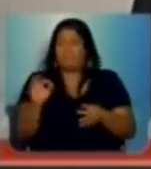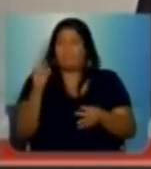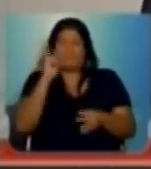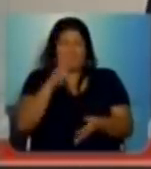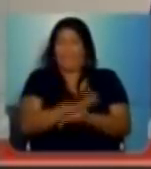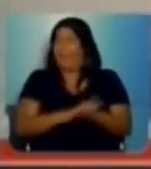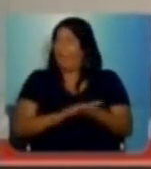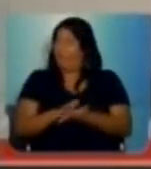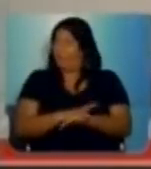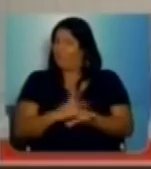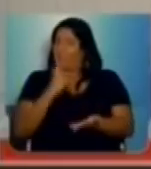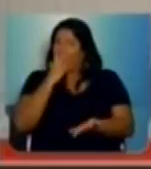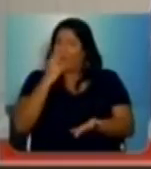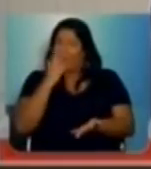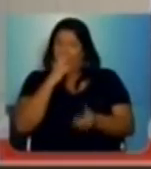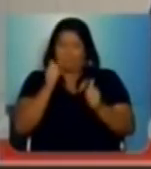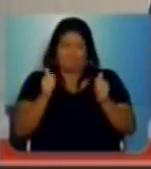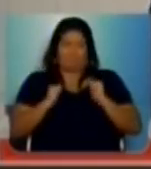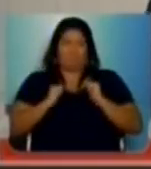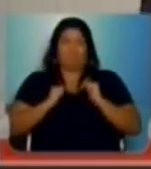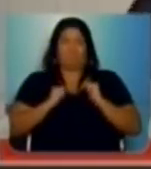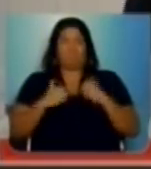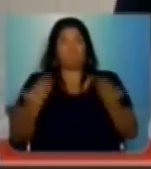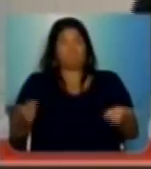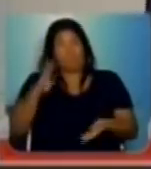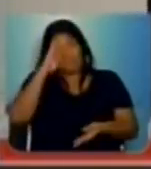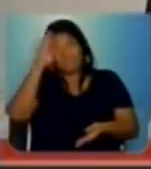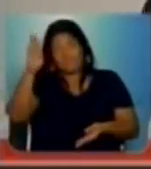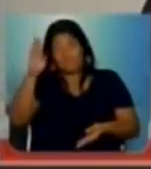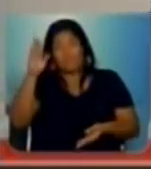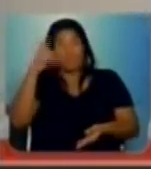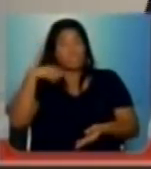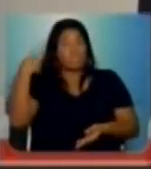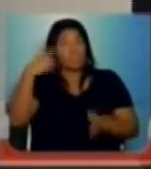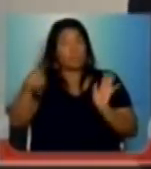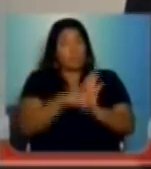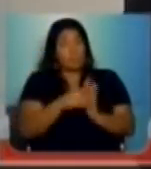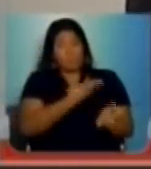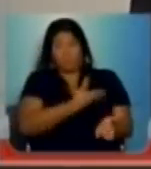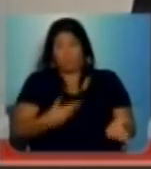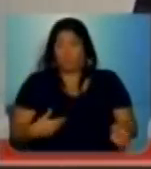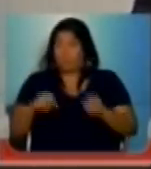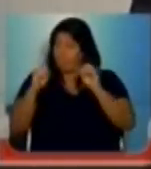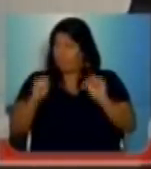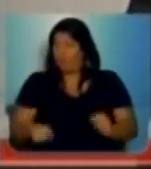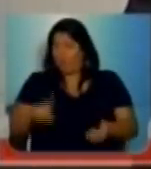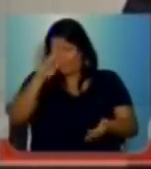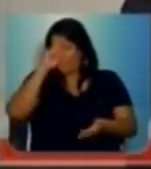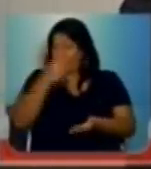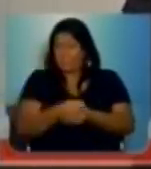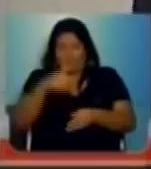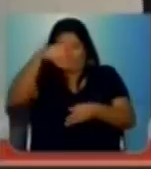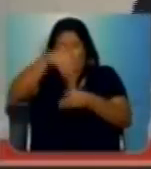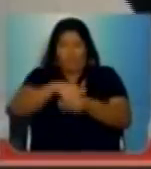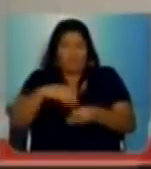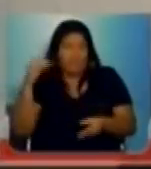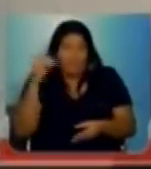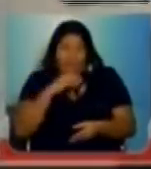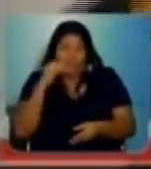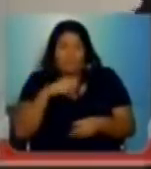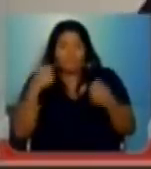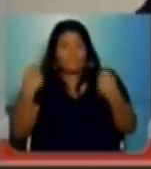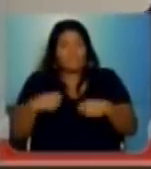e sobretudo os deputados da base do governo, que são maioria aqui e podem decidir qualquer votação. Então, para